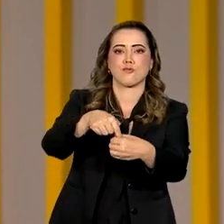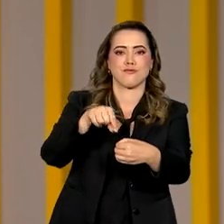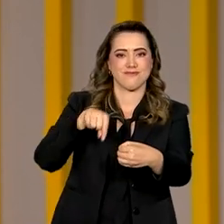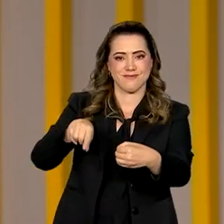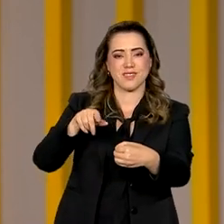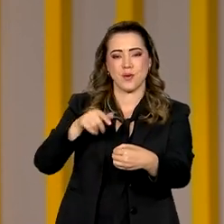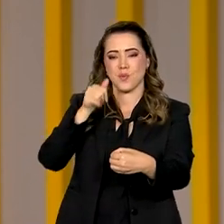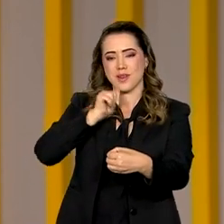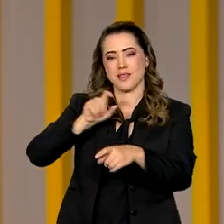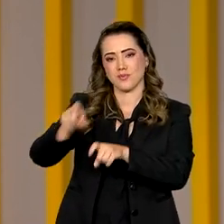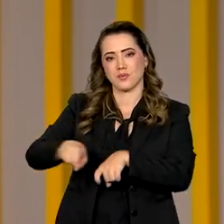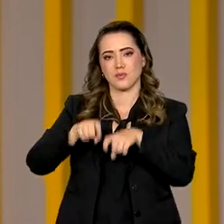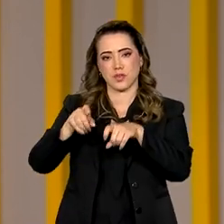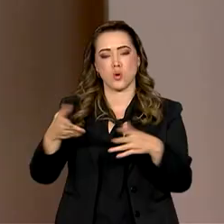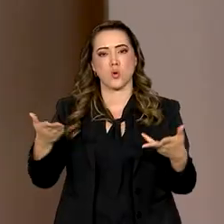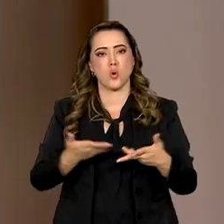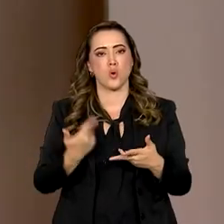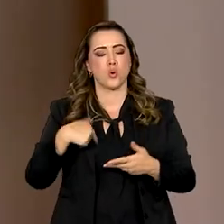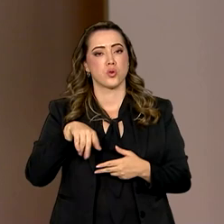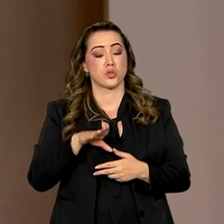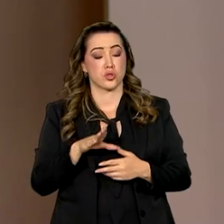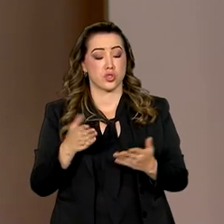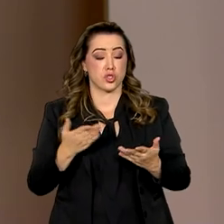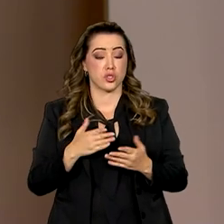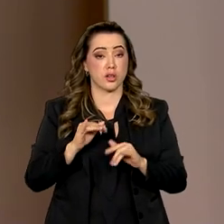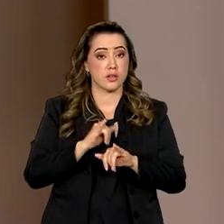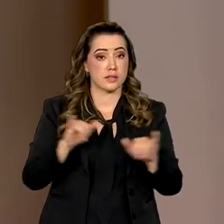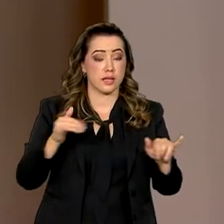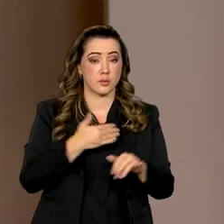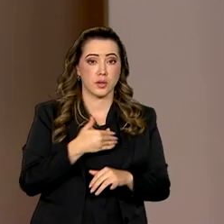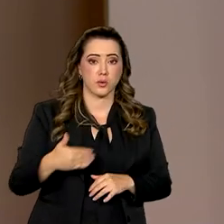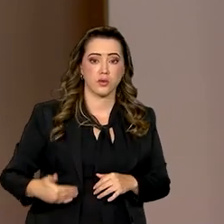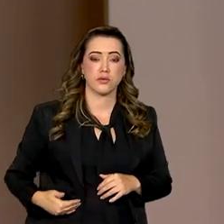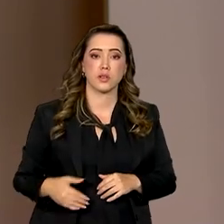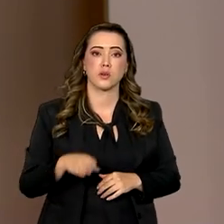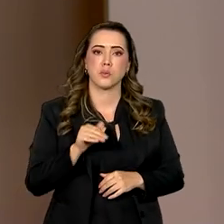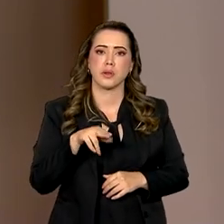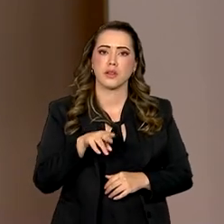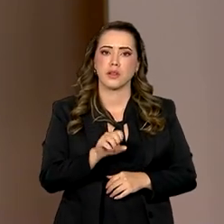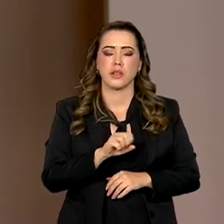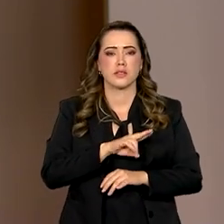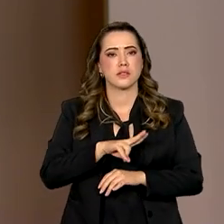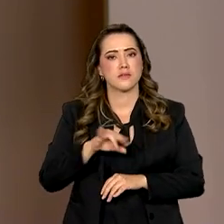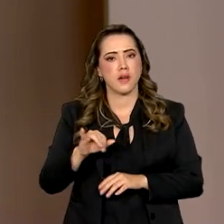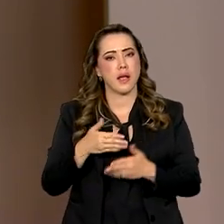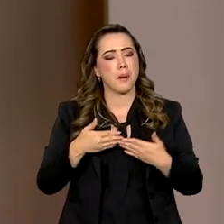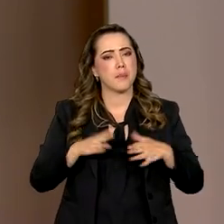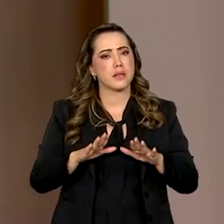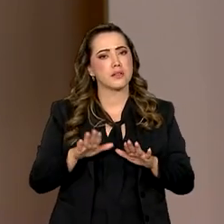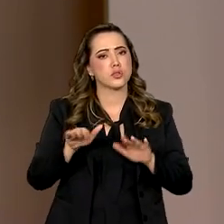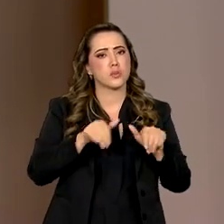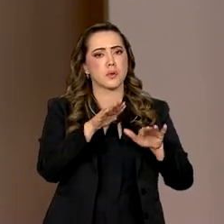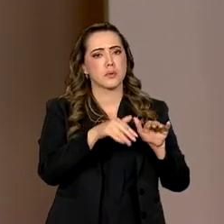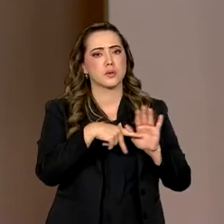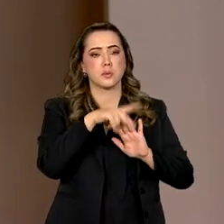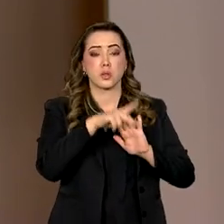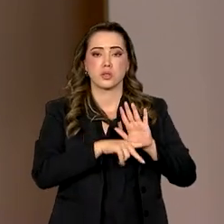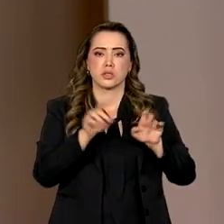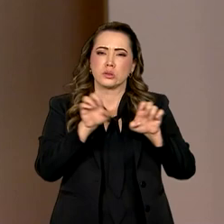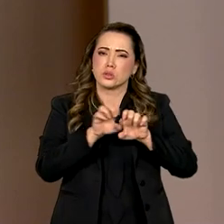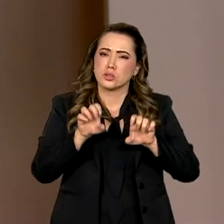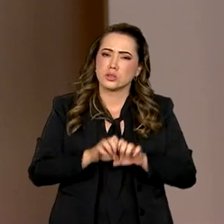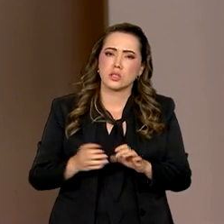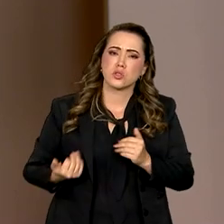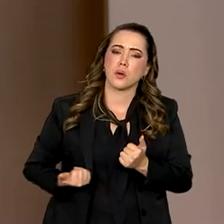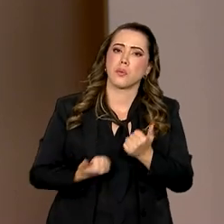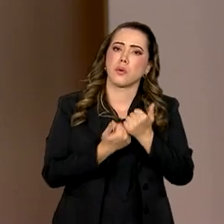o programa Quintais Produtivos. O BNDES vai abrir chamamento público para selecionar projetos de estruturação,